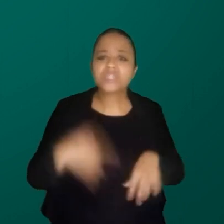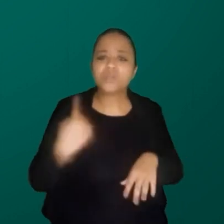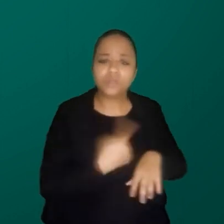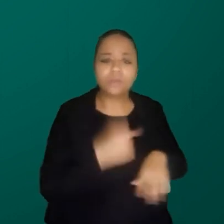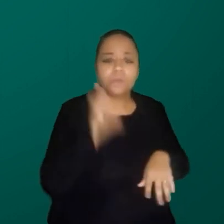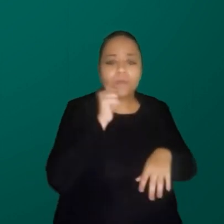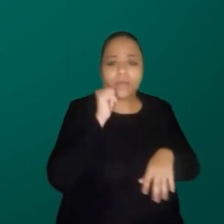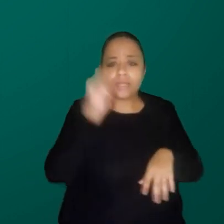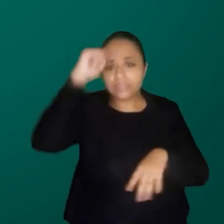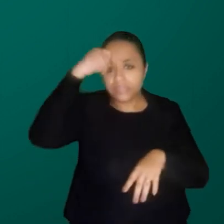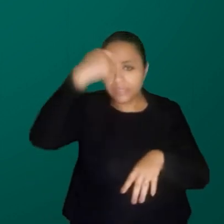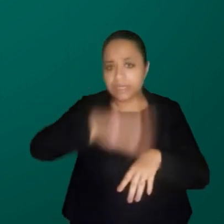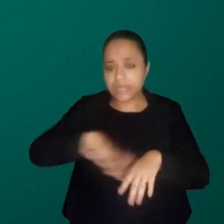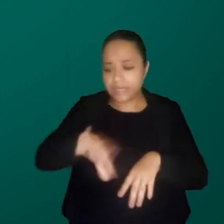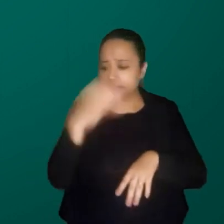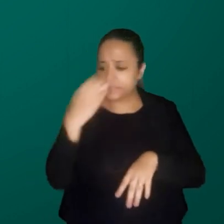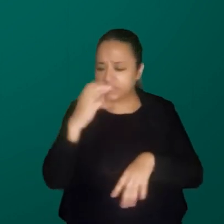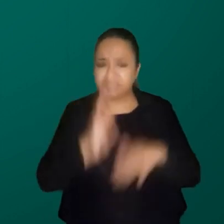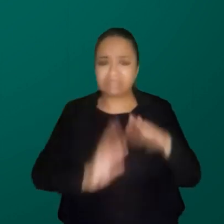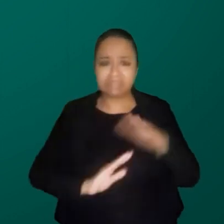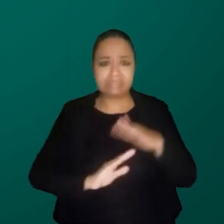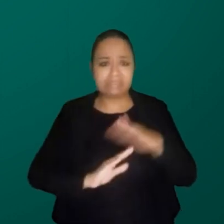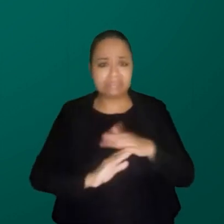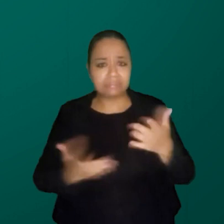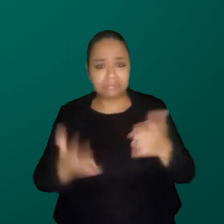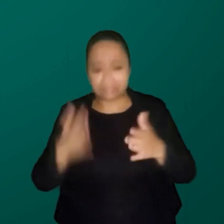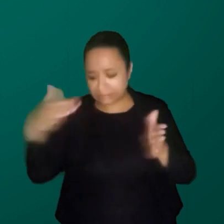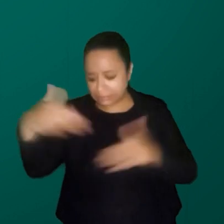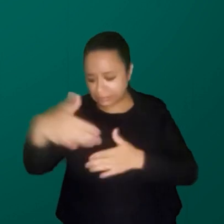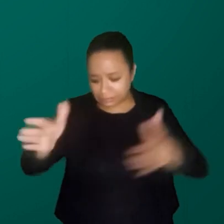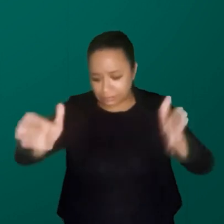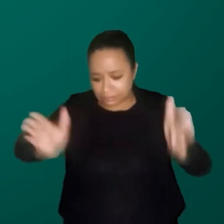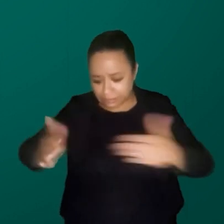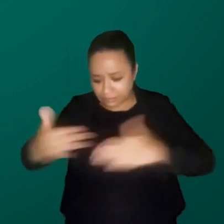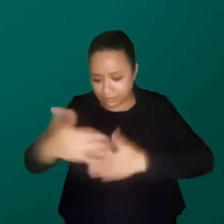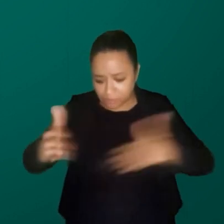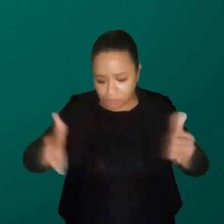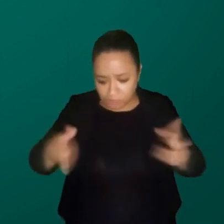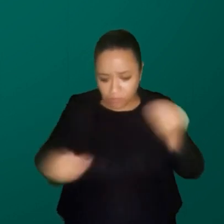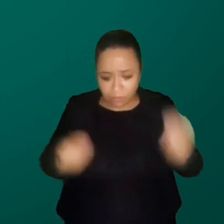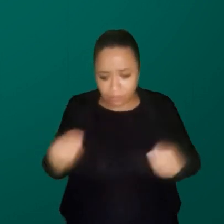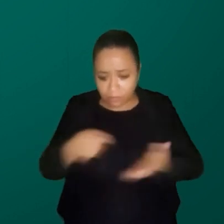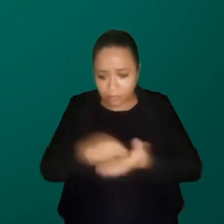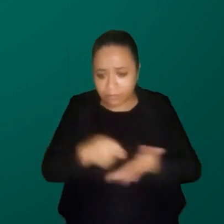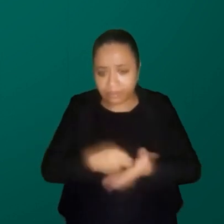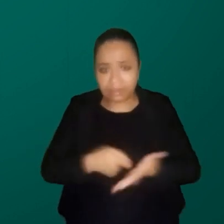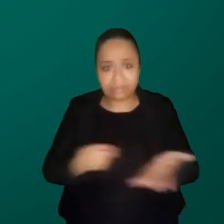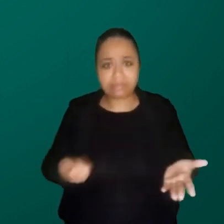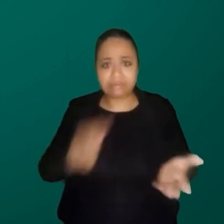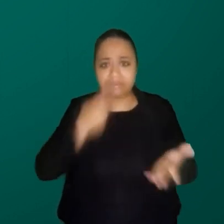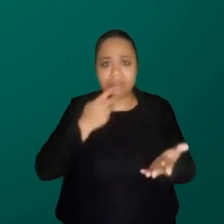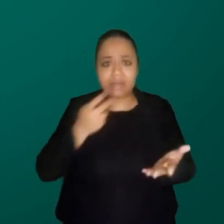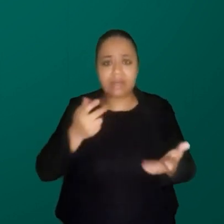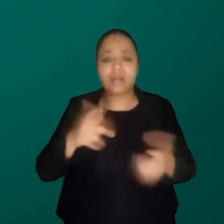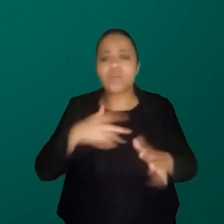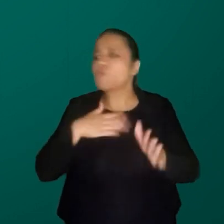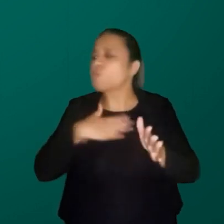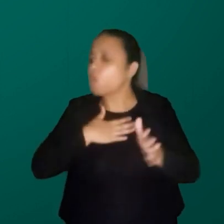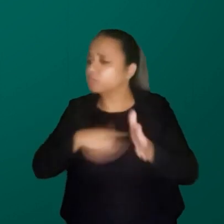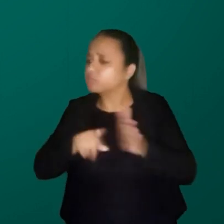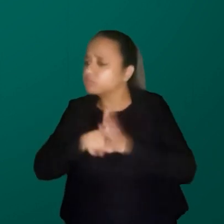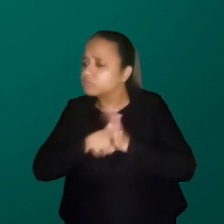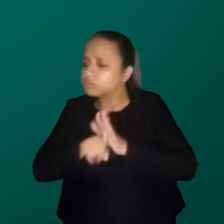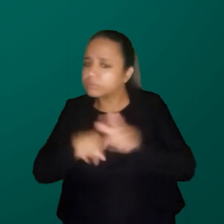âmbito científico, sendo também delimitado por uma caixa. Então, agora eu sou obrigada obrigada. Assim, eu gosto, gente, hoje de pesquisar gênero e